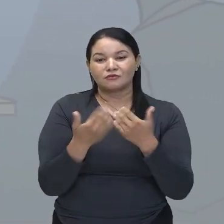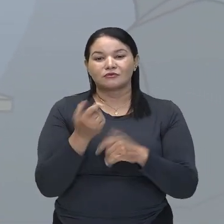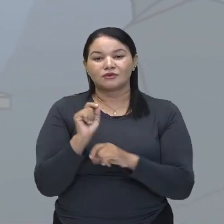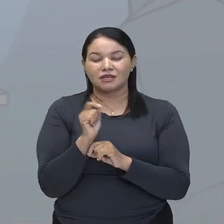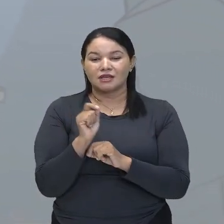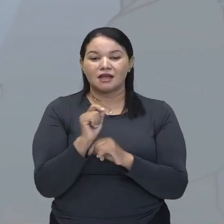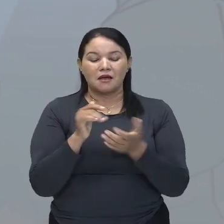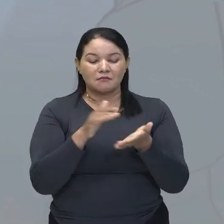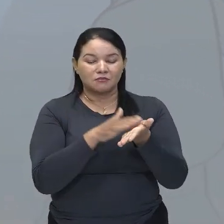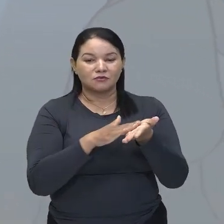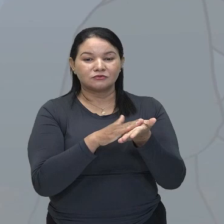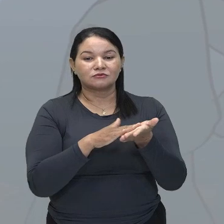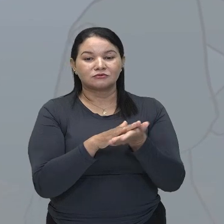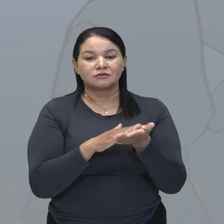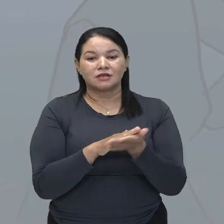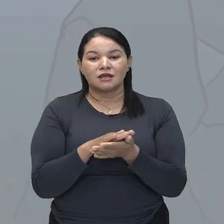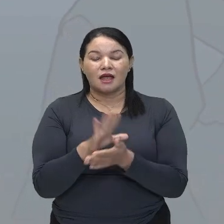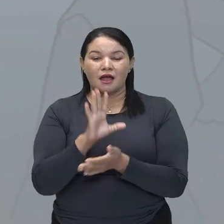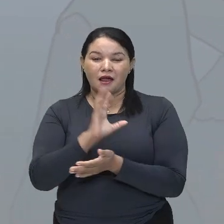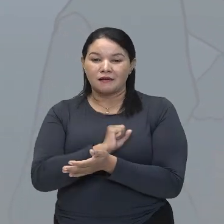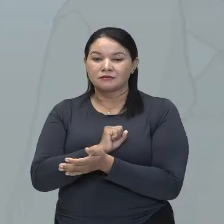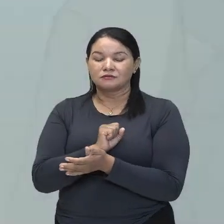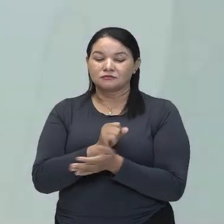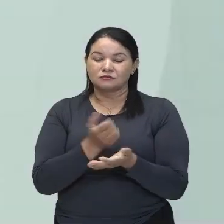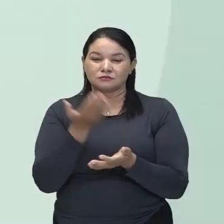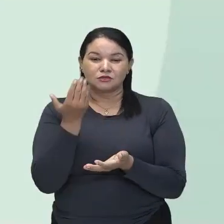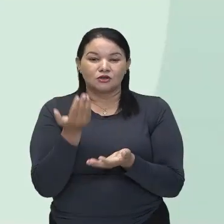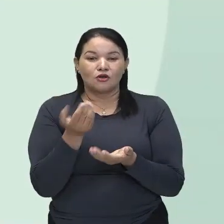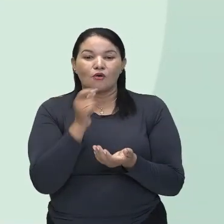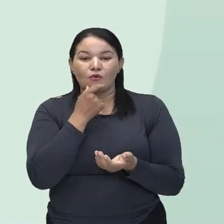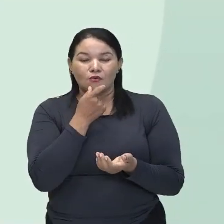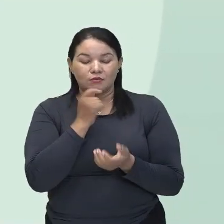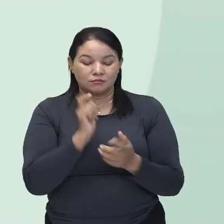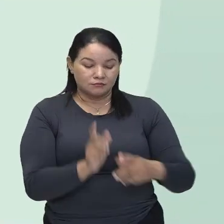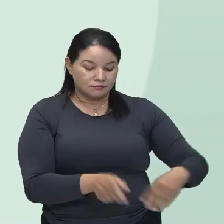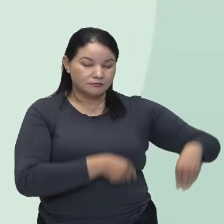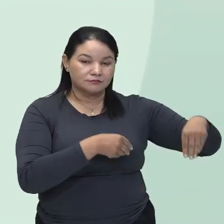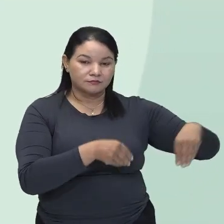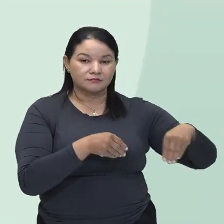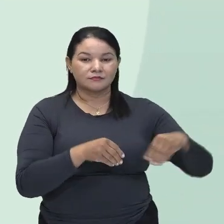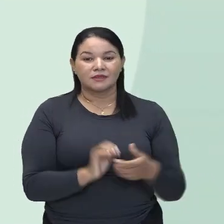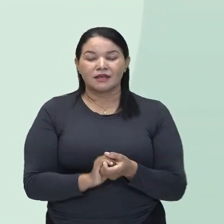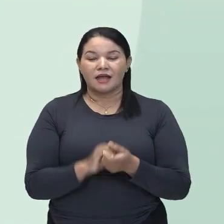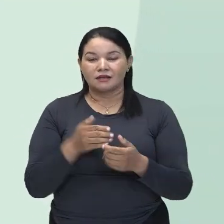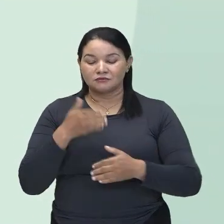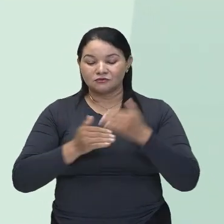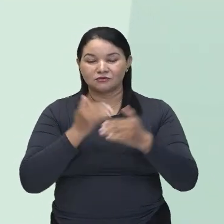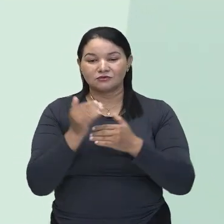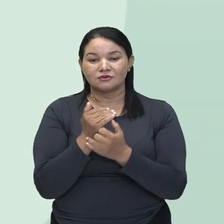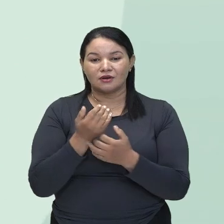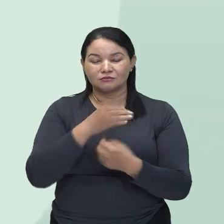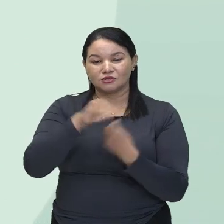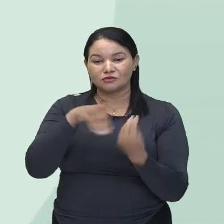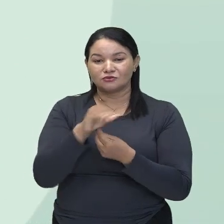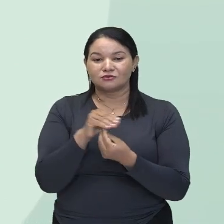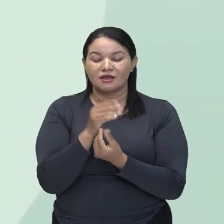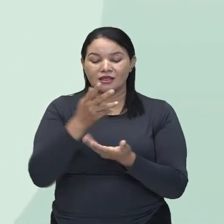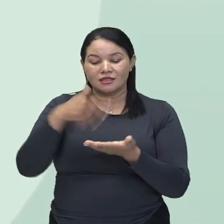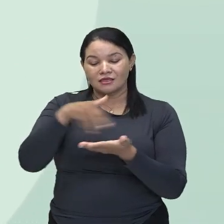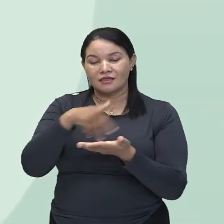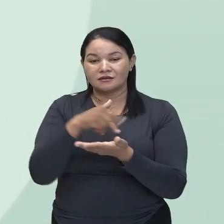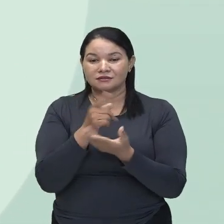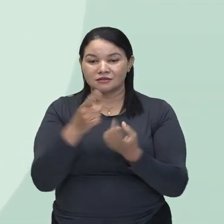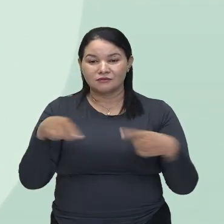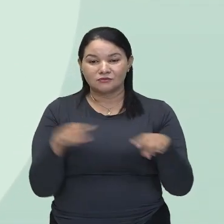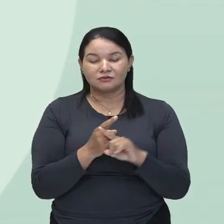cigana, Se apaixona pelo famoso toureiro escamilo. O desenrolar envolvente, É uma perfeita mistura de dança e música. A